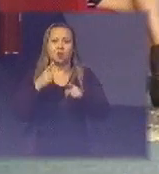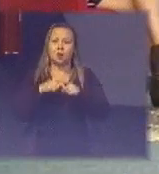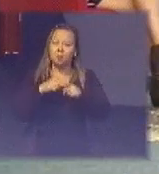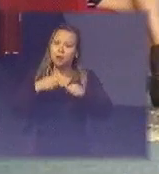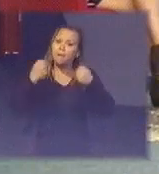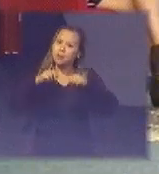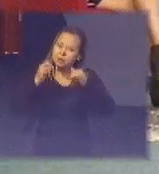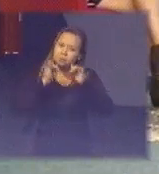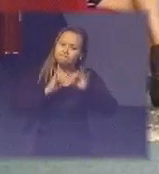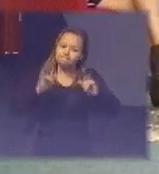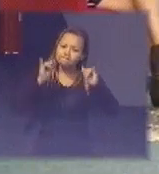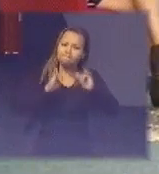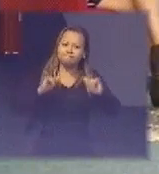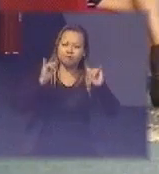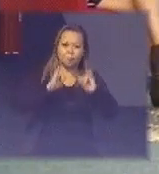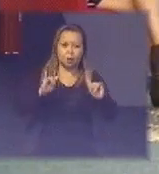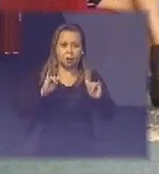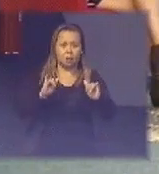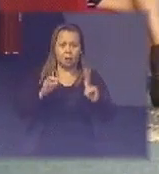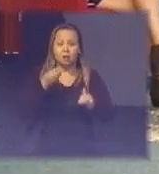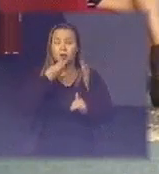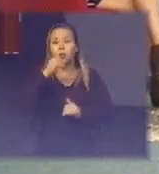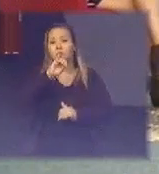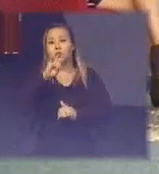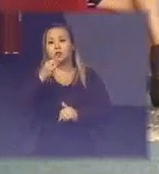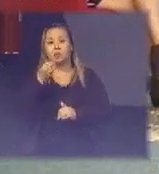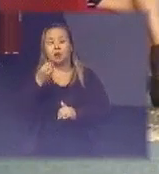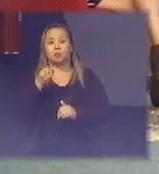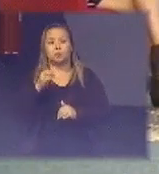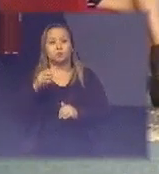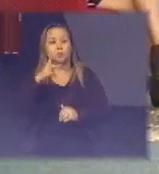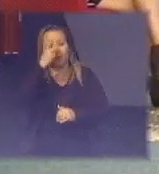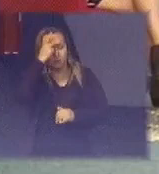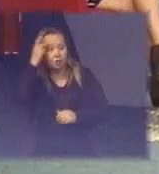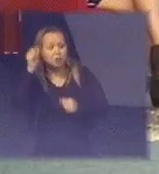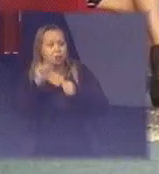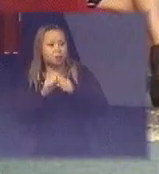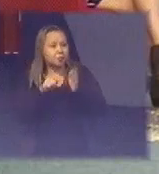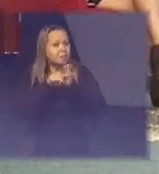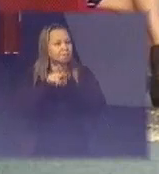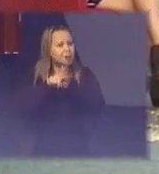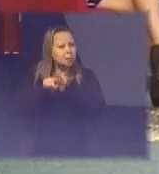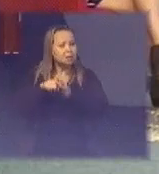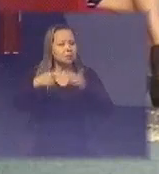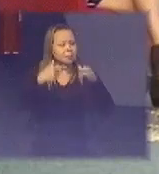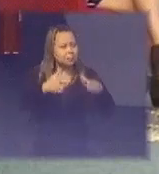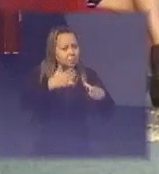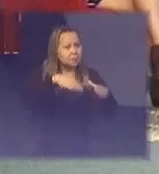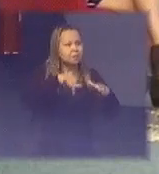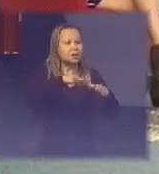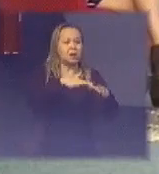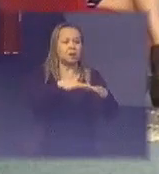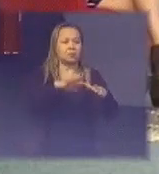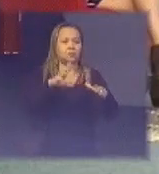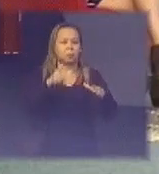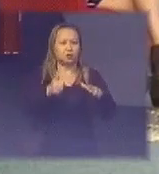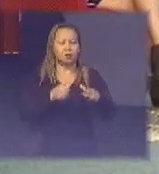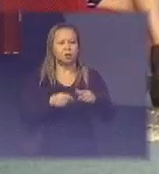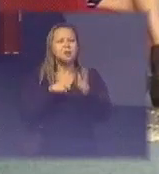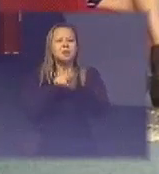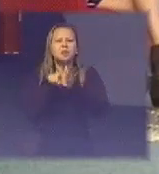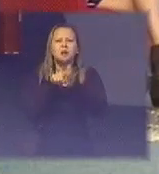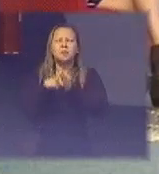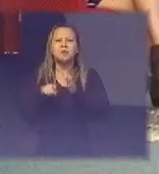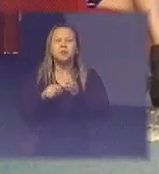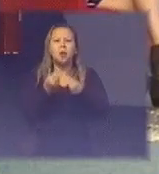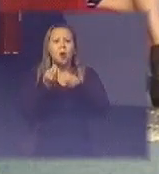oportunidade das pessoas poderem fazer esse tipo de pesquisa que está resolvendo e várias outras pesquisas na área para melhorar o setor então a minha pergunta é como é que a